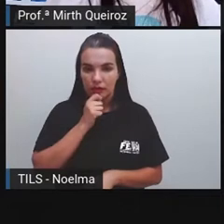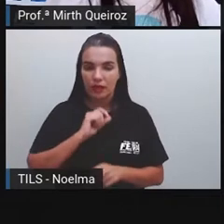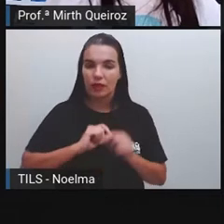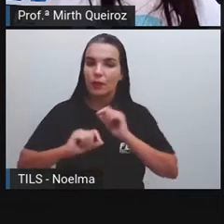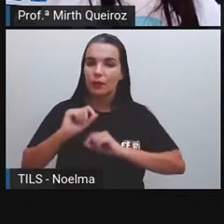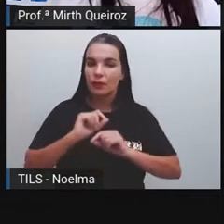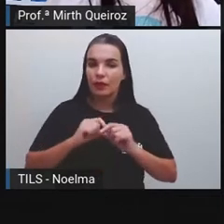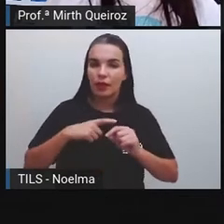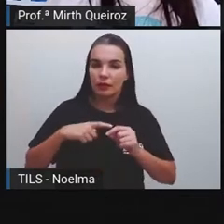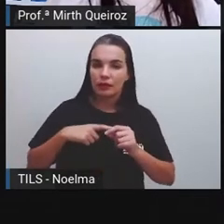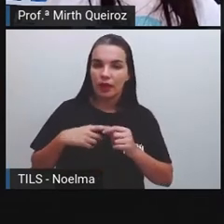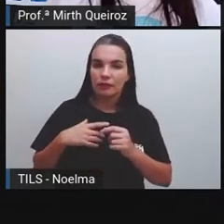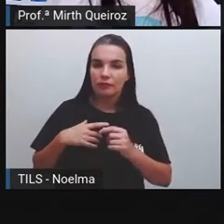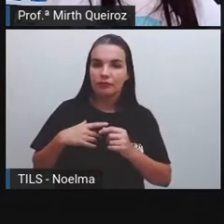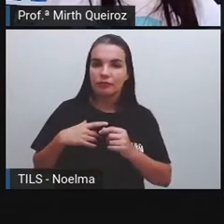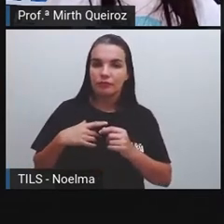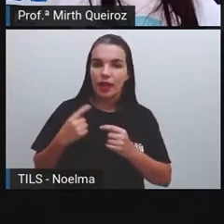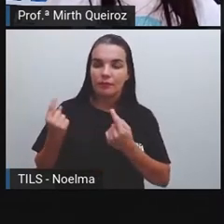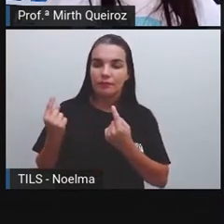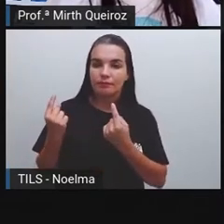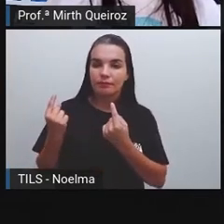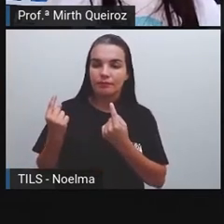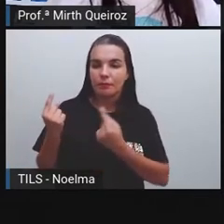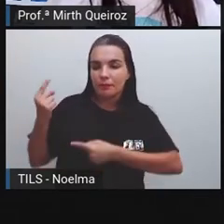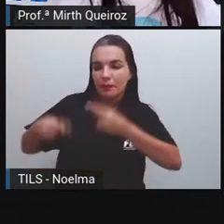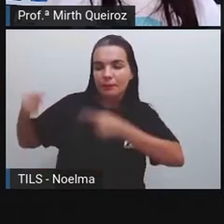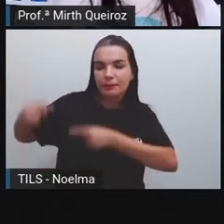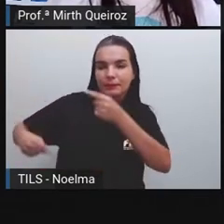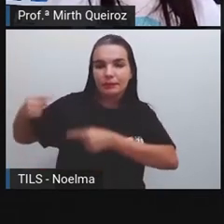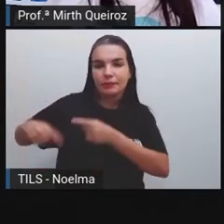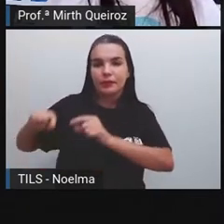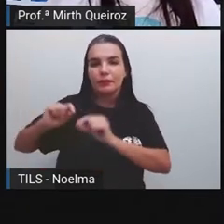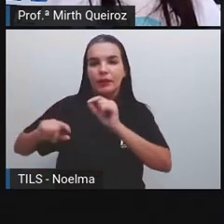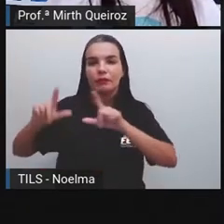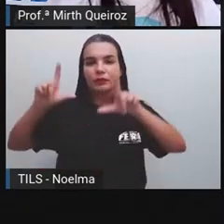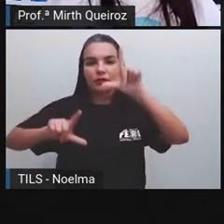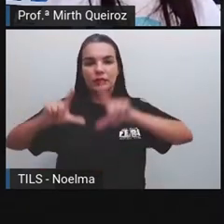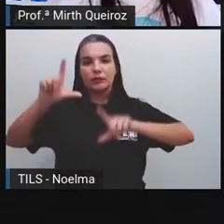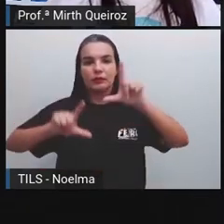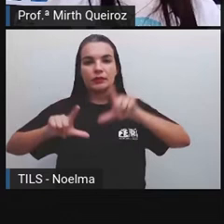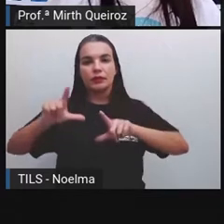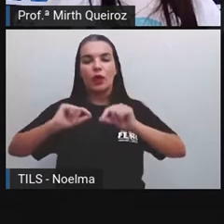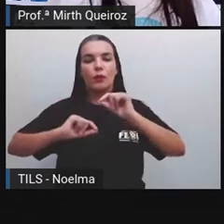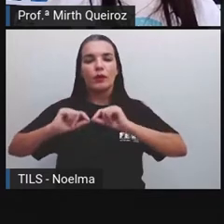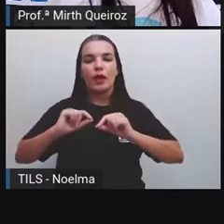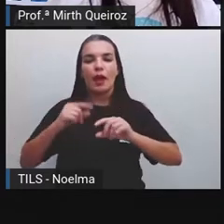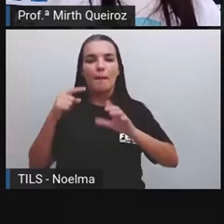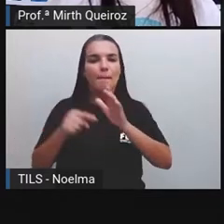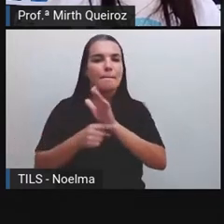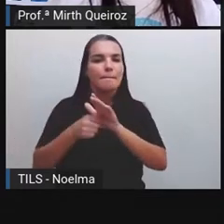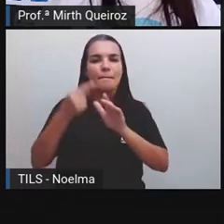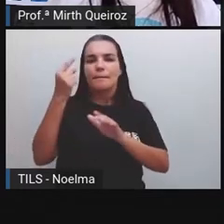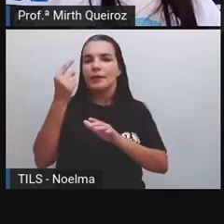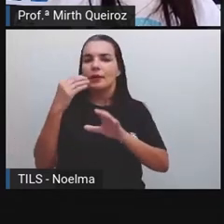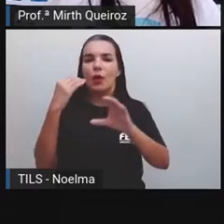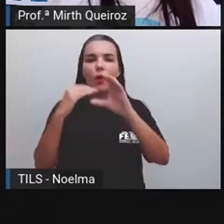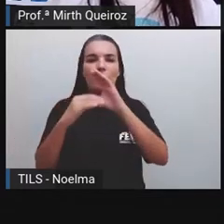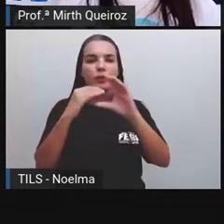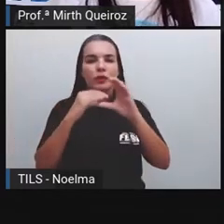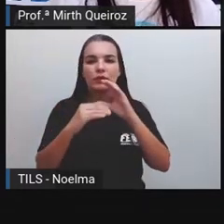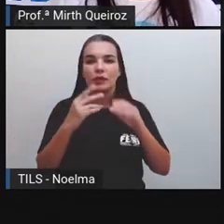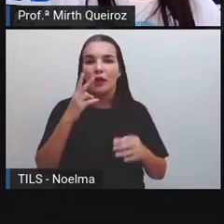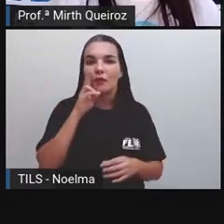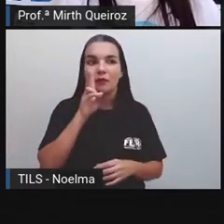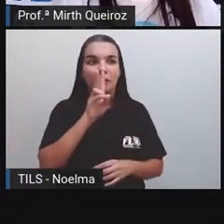O título De e-mail De comunicação Mais utilizado E pela primeira vez As pessoas As se viam Diante De uma